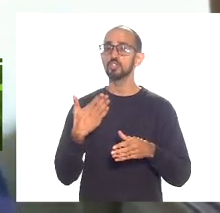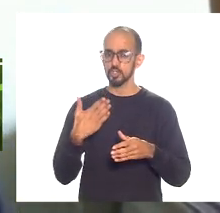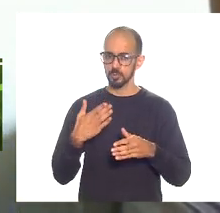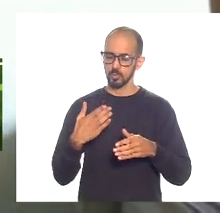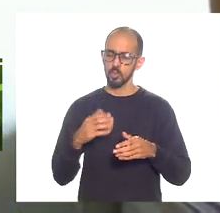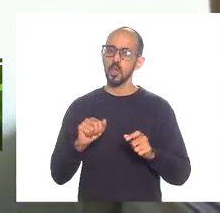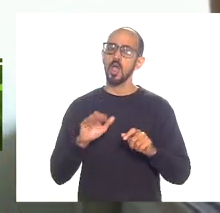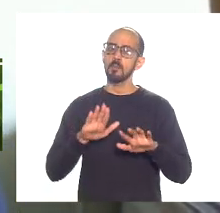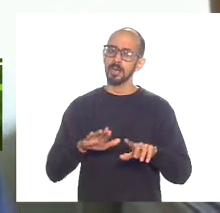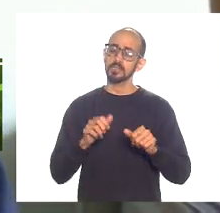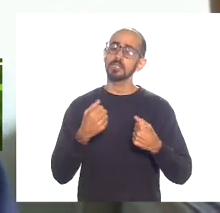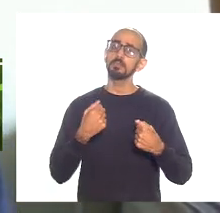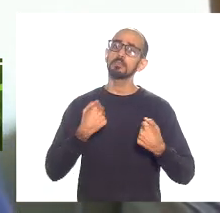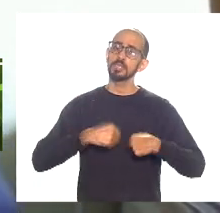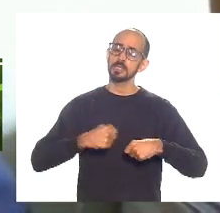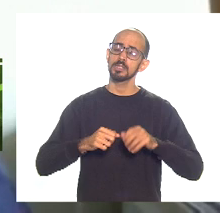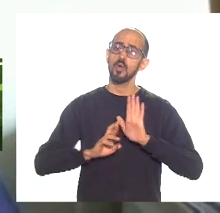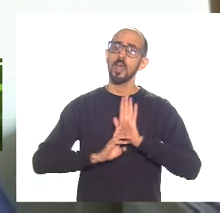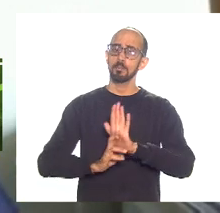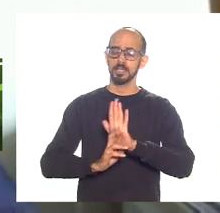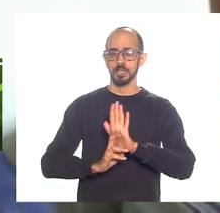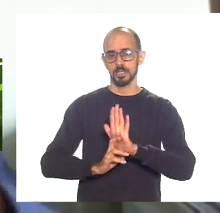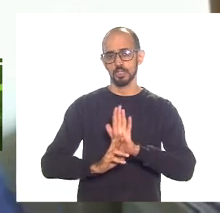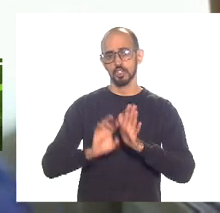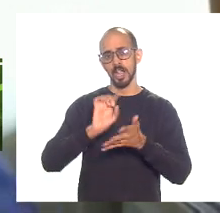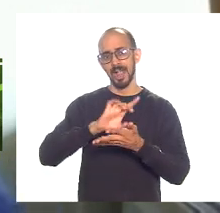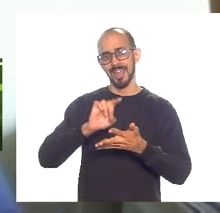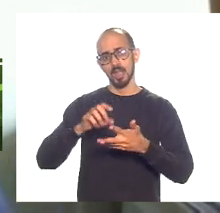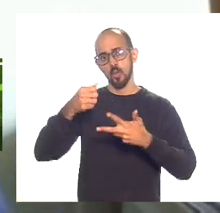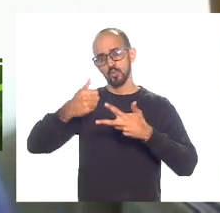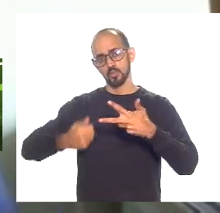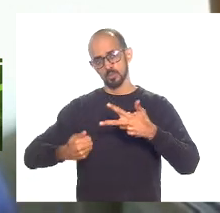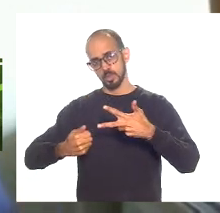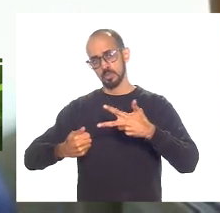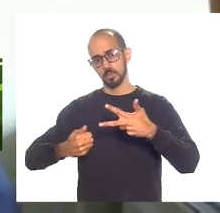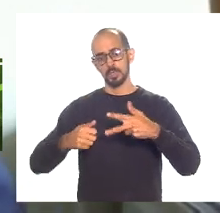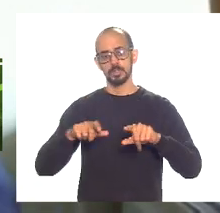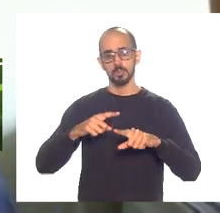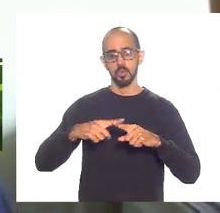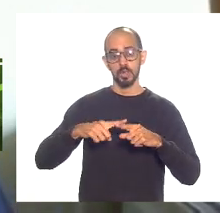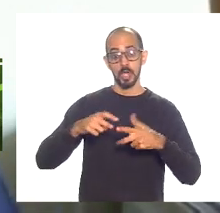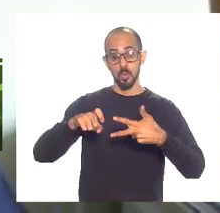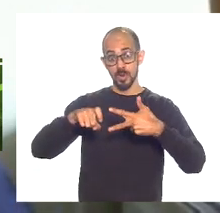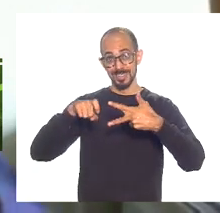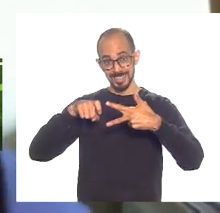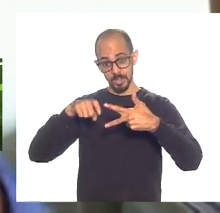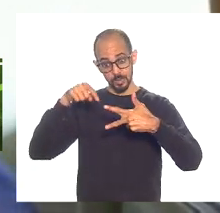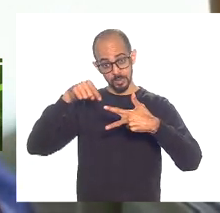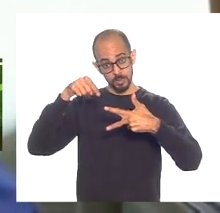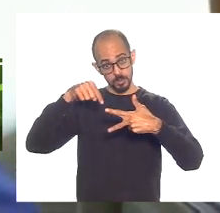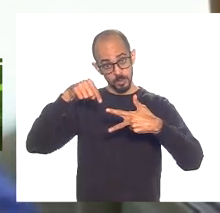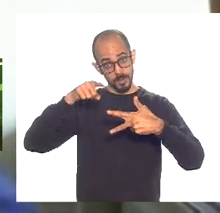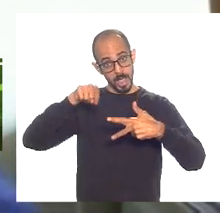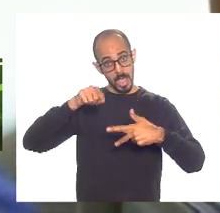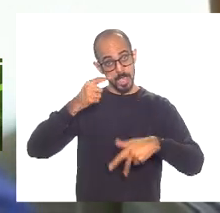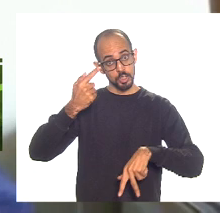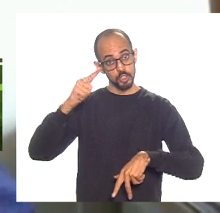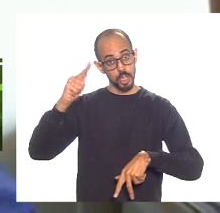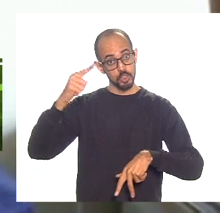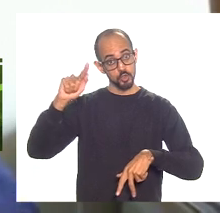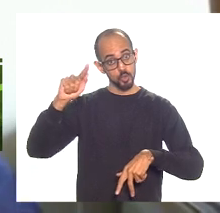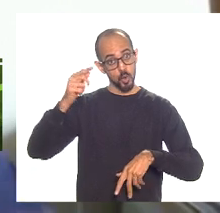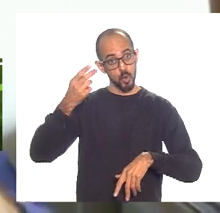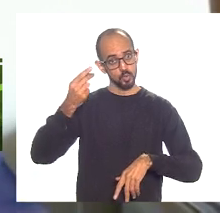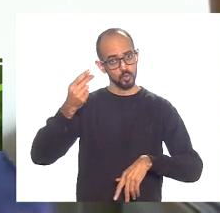representante de cada poder porque o poder executivo ele é gestor do tesouro